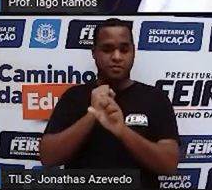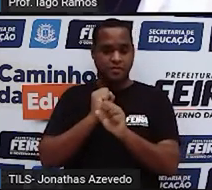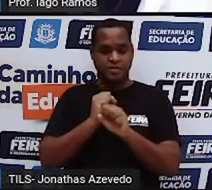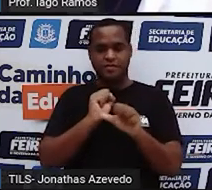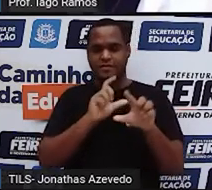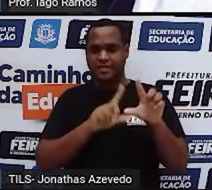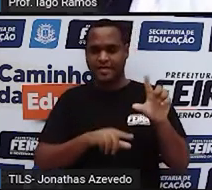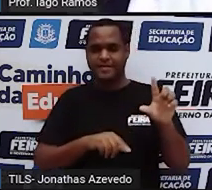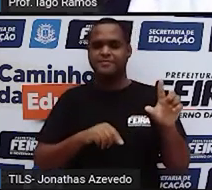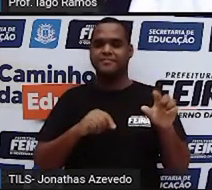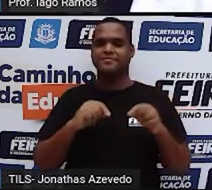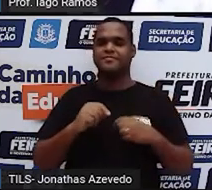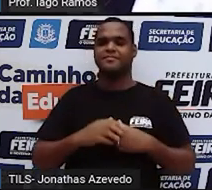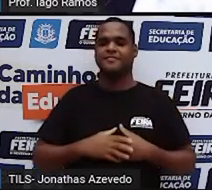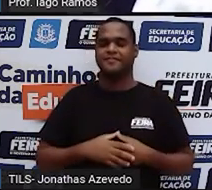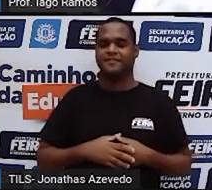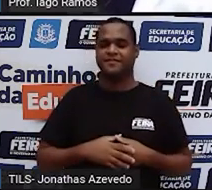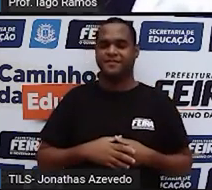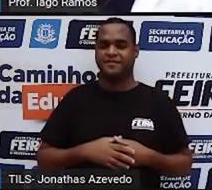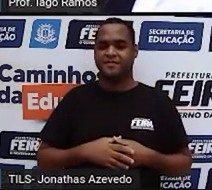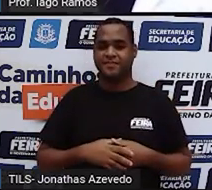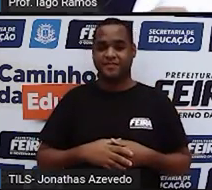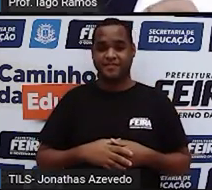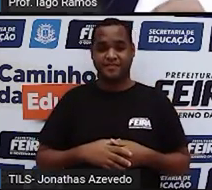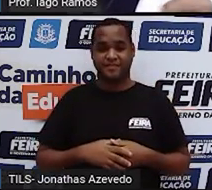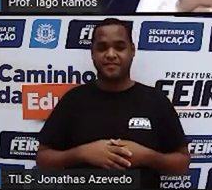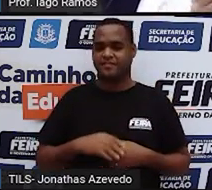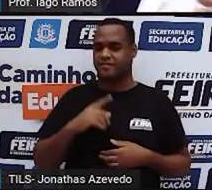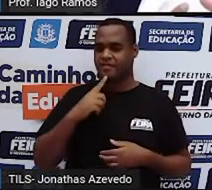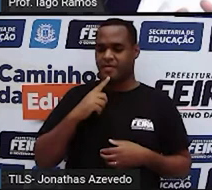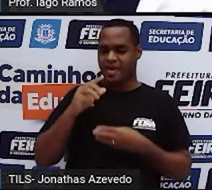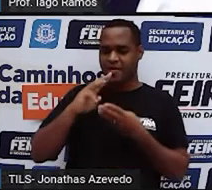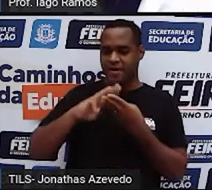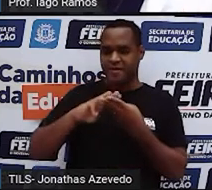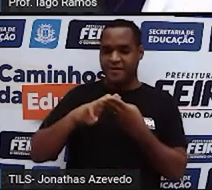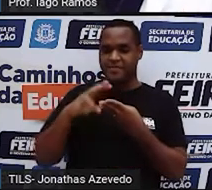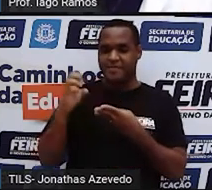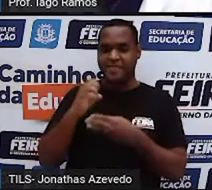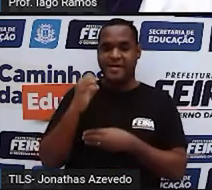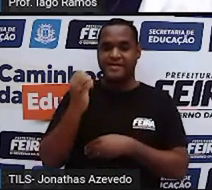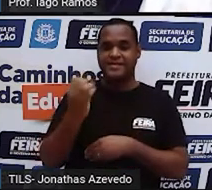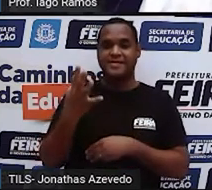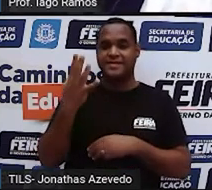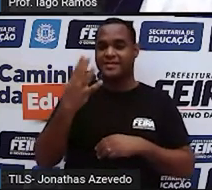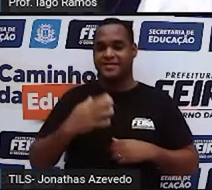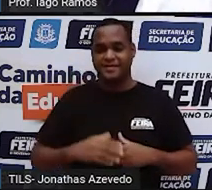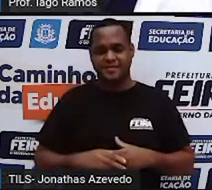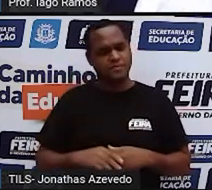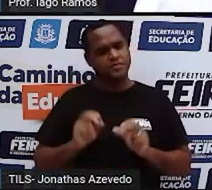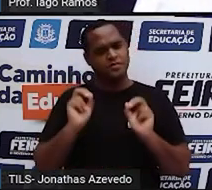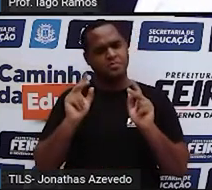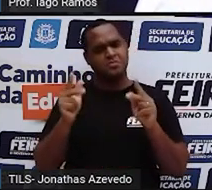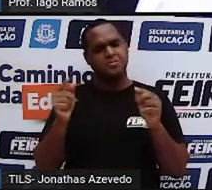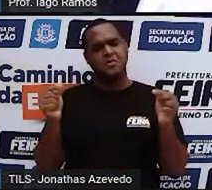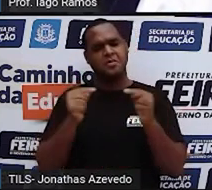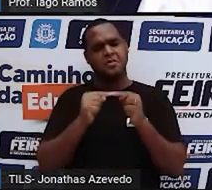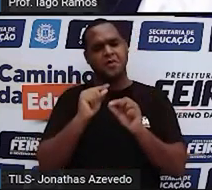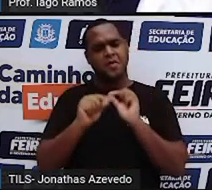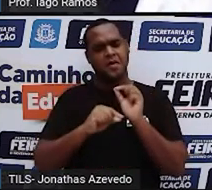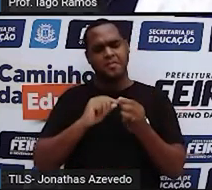letra, certo? É a chamada matemágica. Olha só que bacana, né? Por que